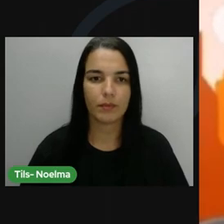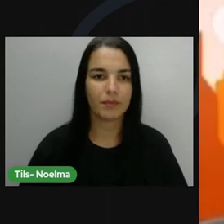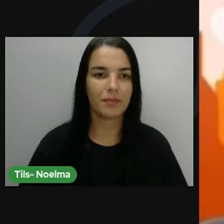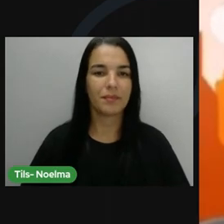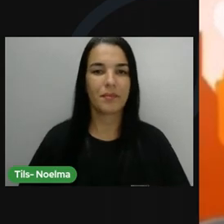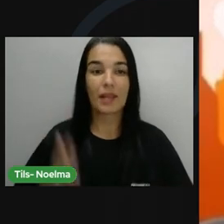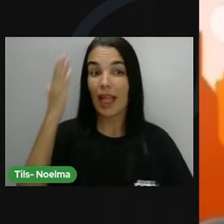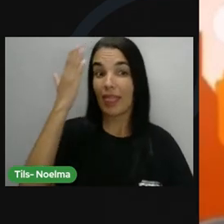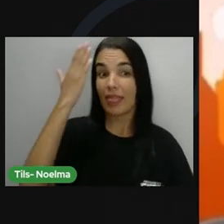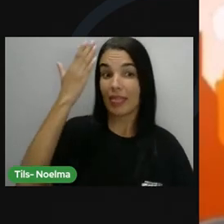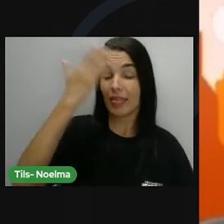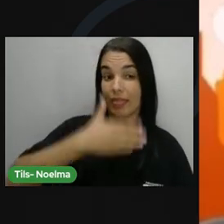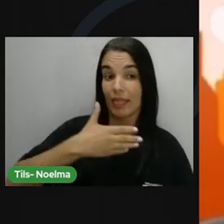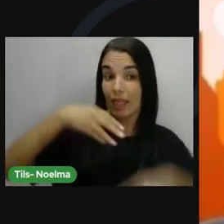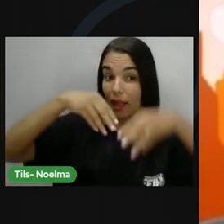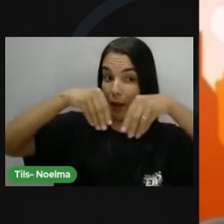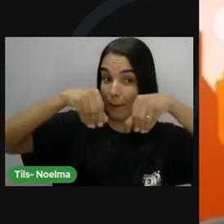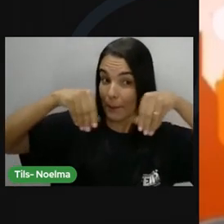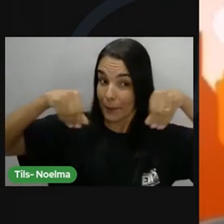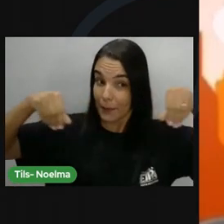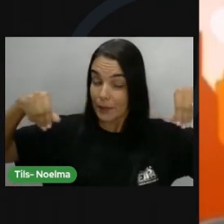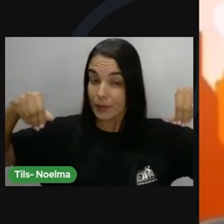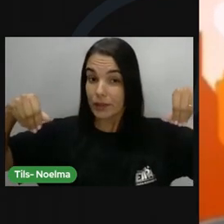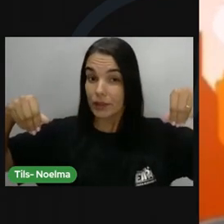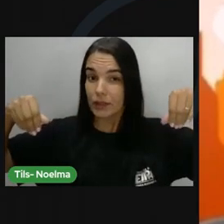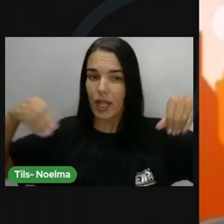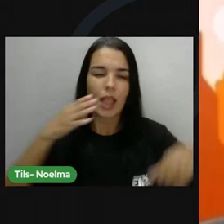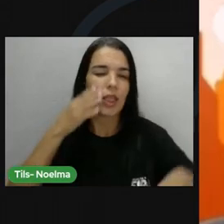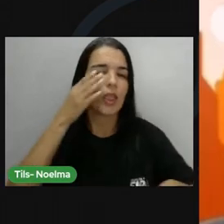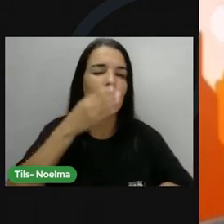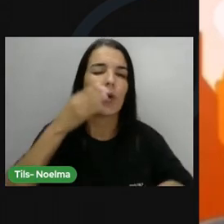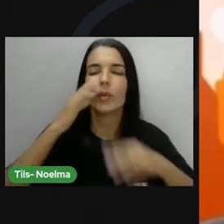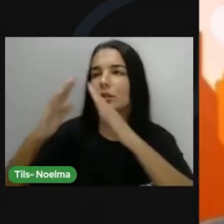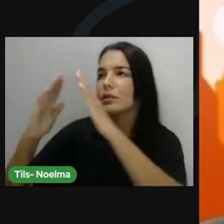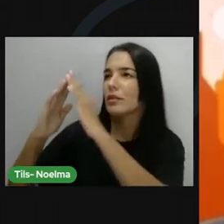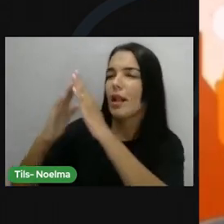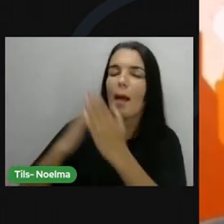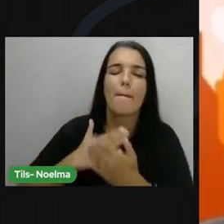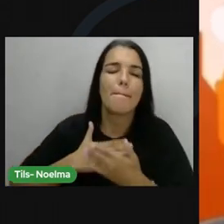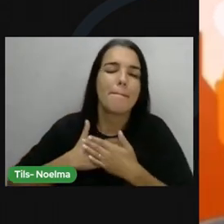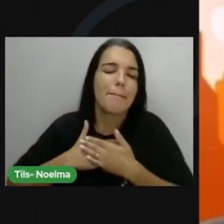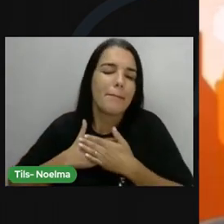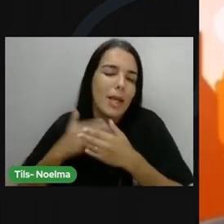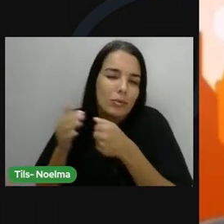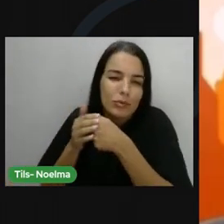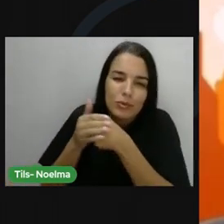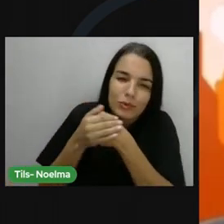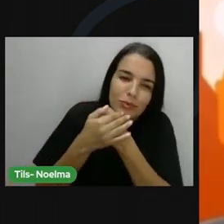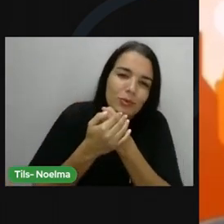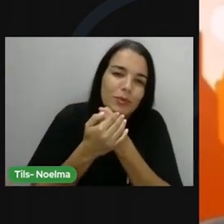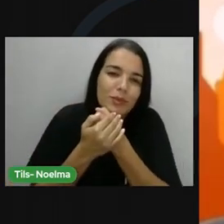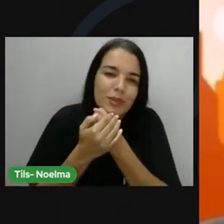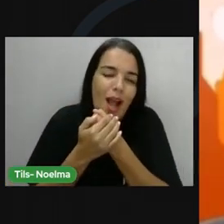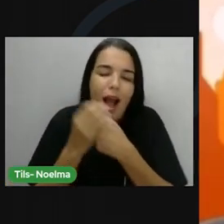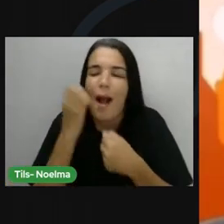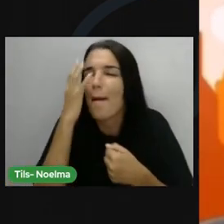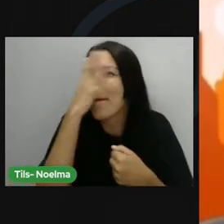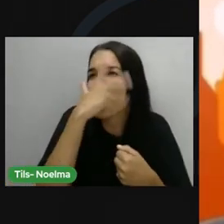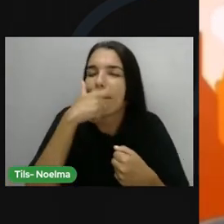Terra Prometida, doce lar, meu aconchego, ó belo sertão,